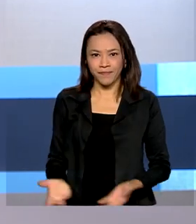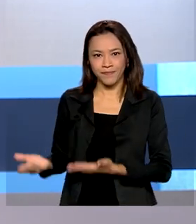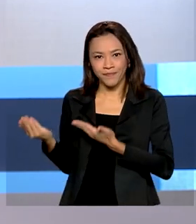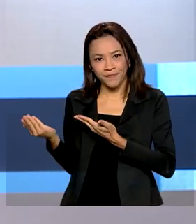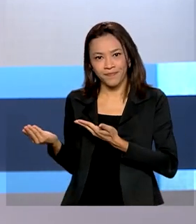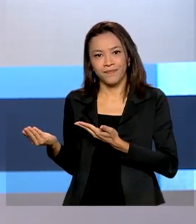.br.